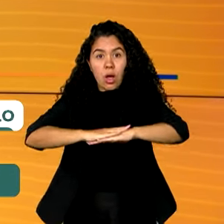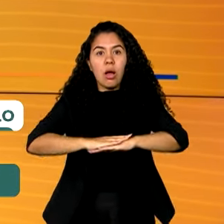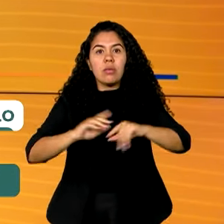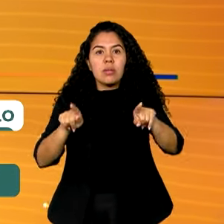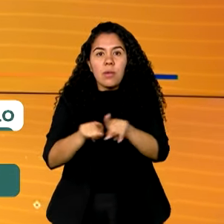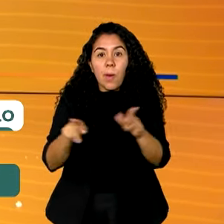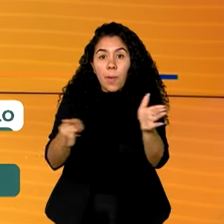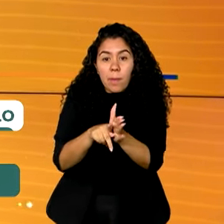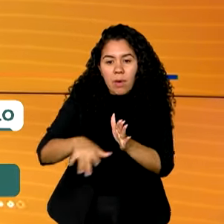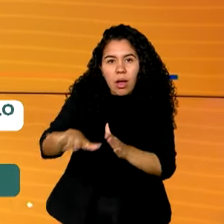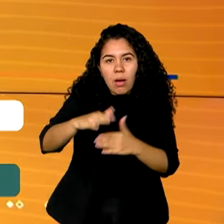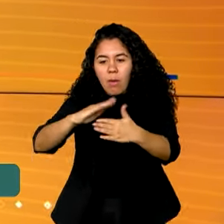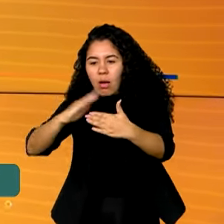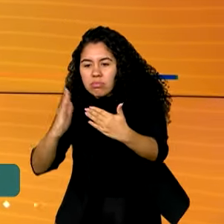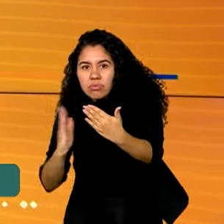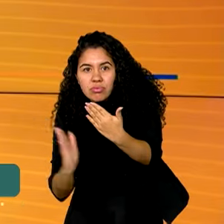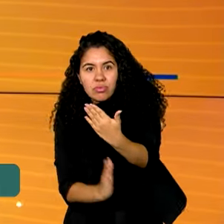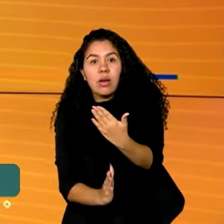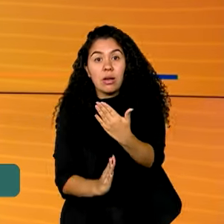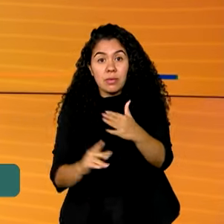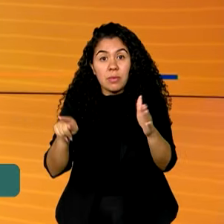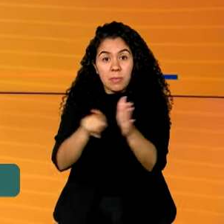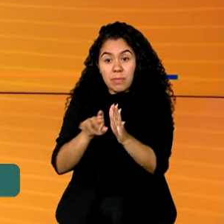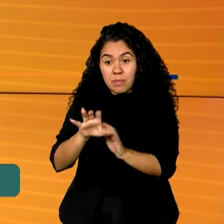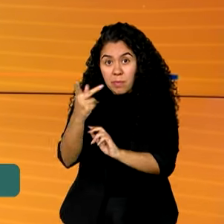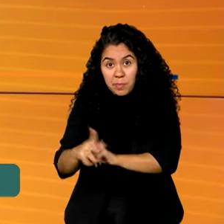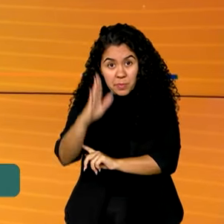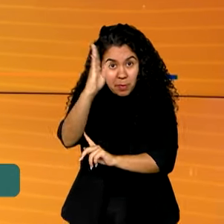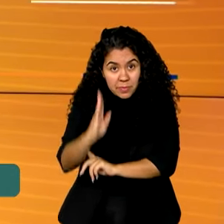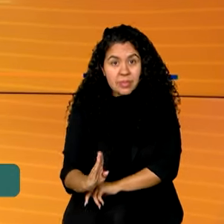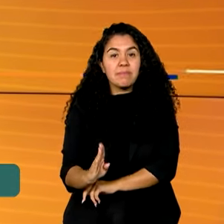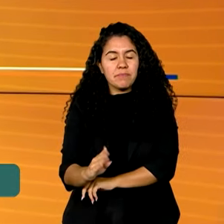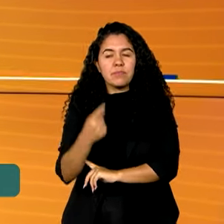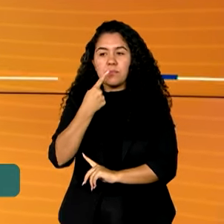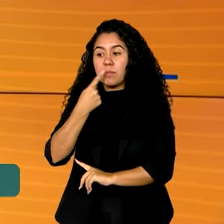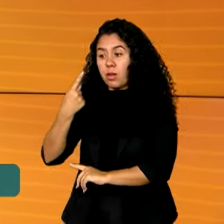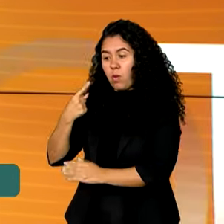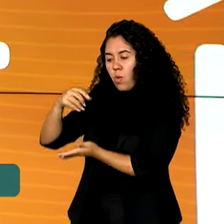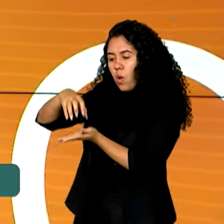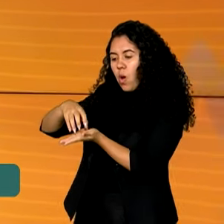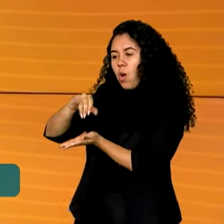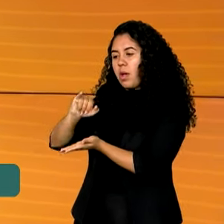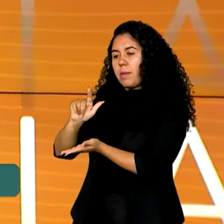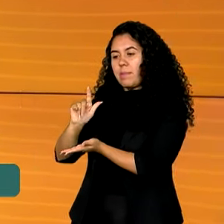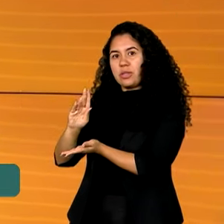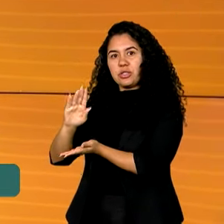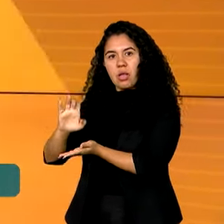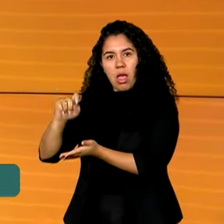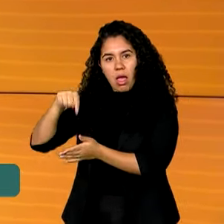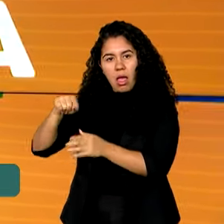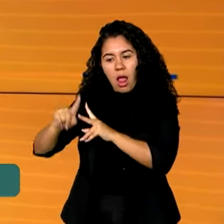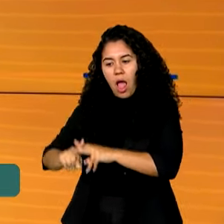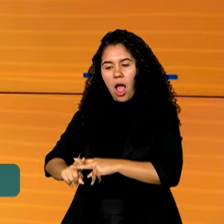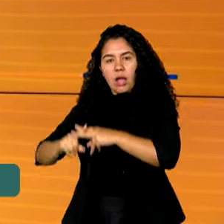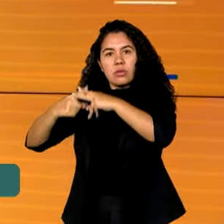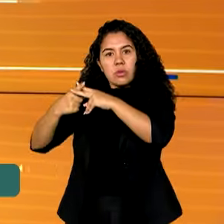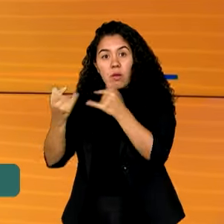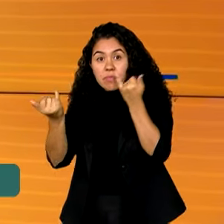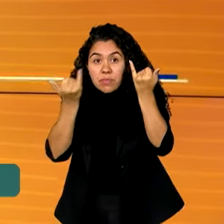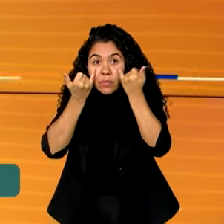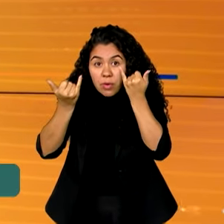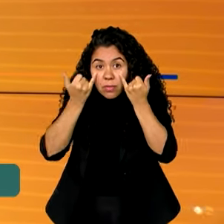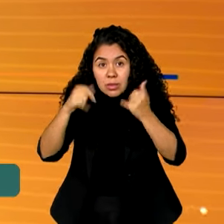do litoral até o fim da plataforma continental brasileira. Recentemente, IBGE atualizou os limites dessa área rica em